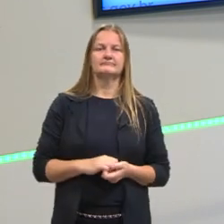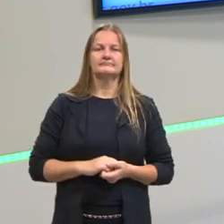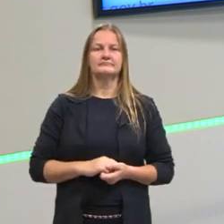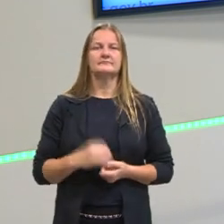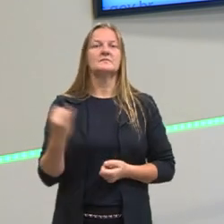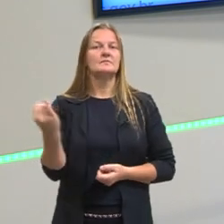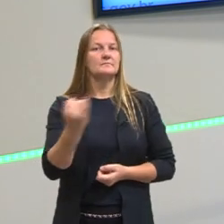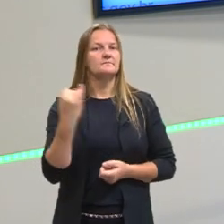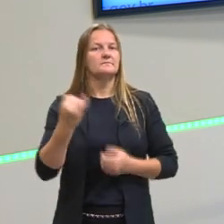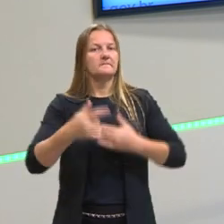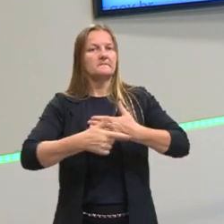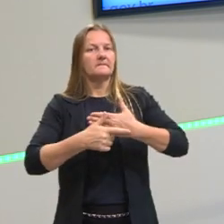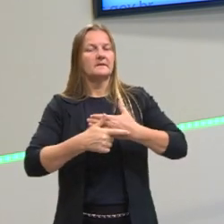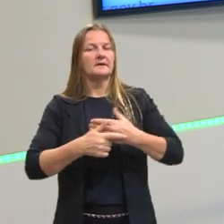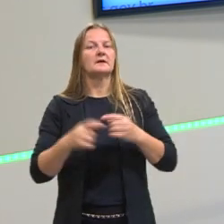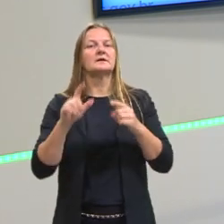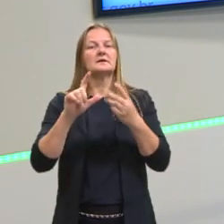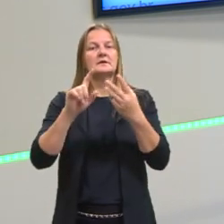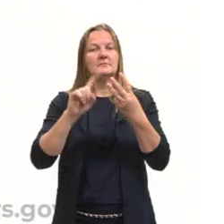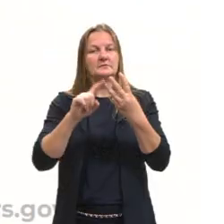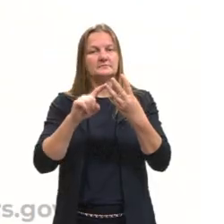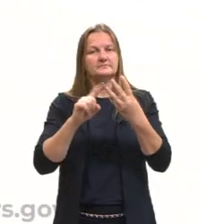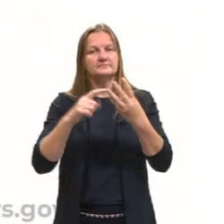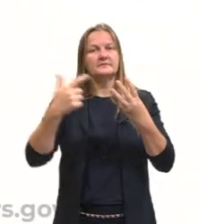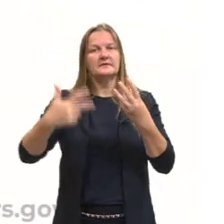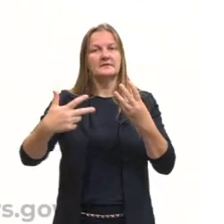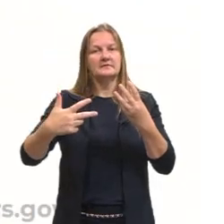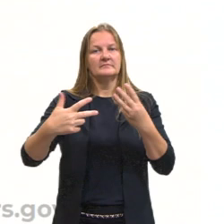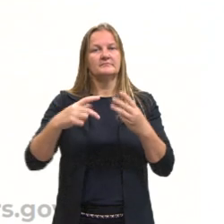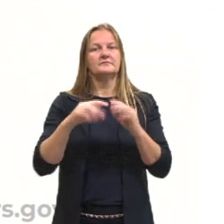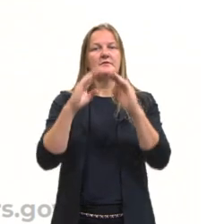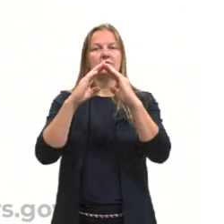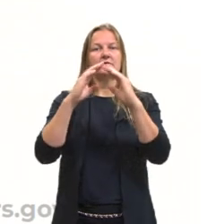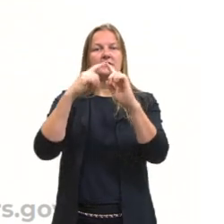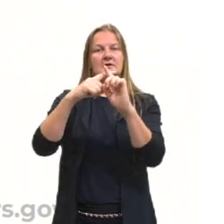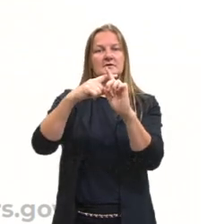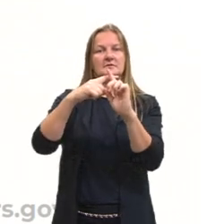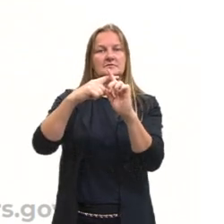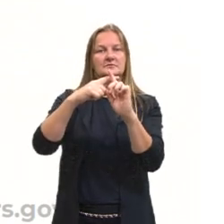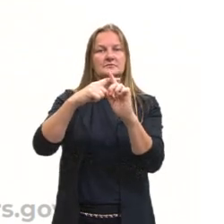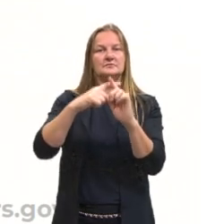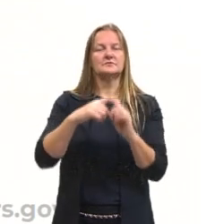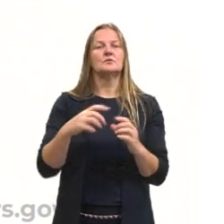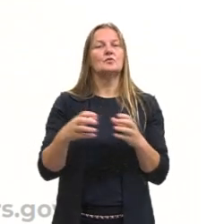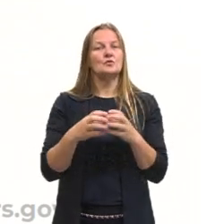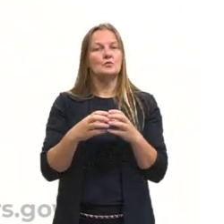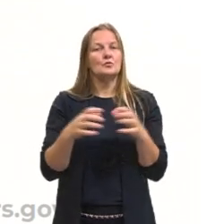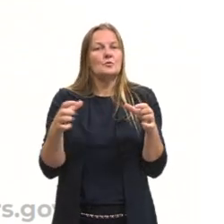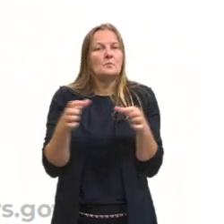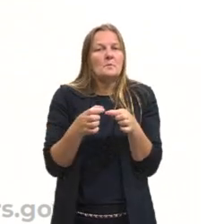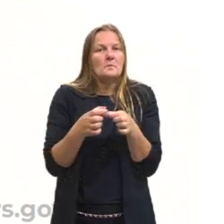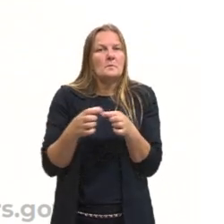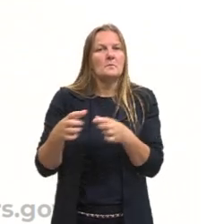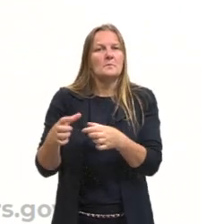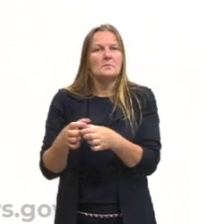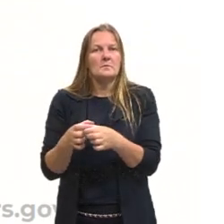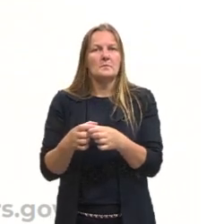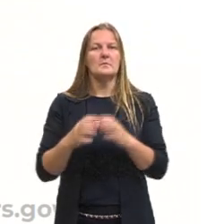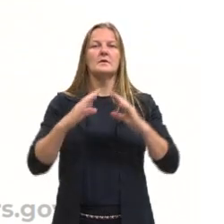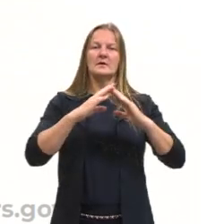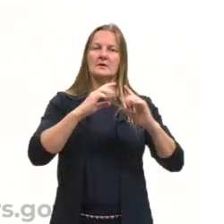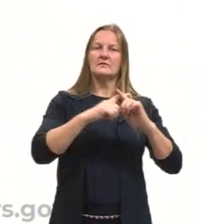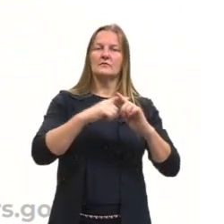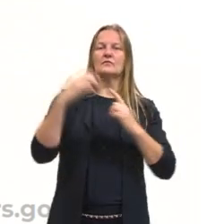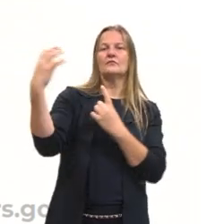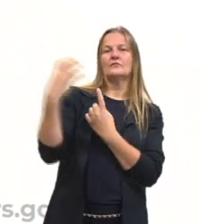E também a questão da igreja. A igreja também, em grupos menores, em sociedades menores, a igreja tem uma